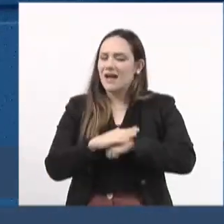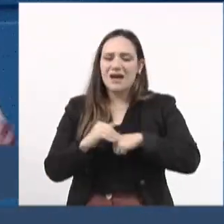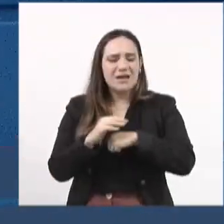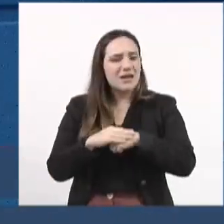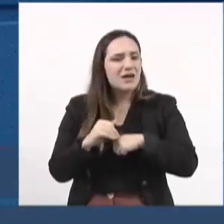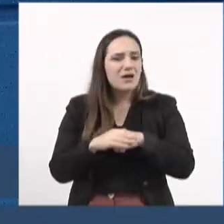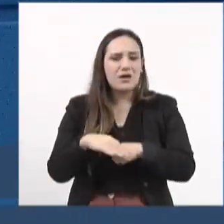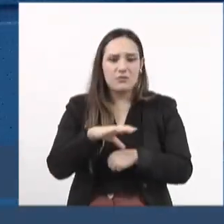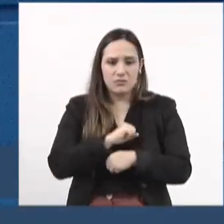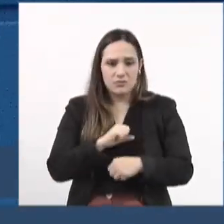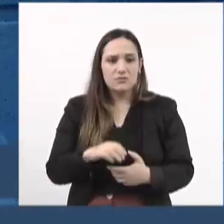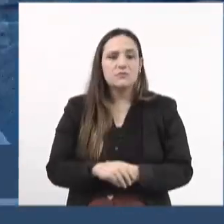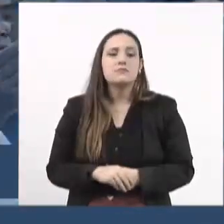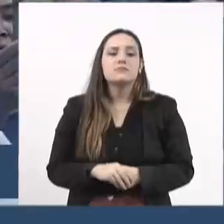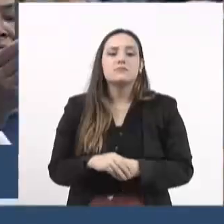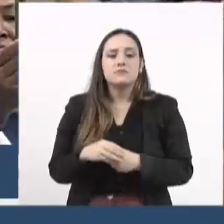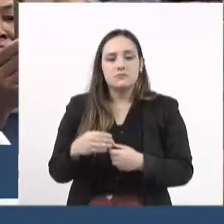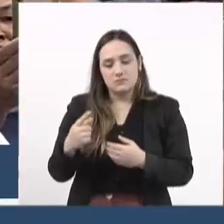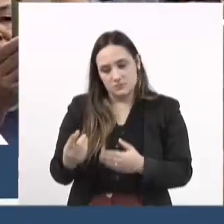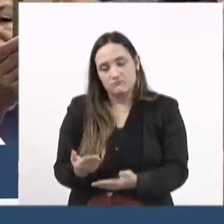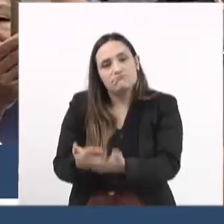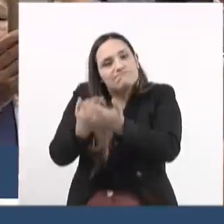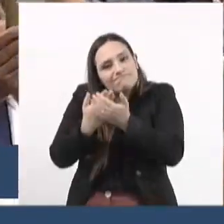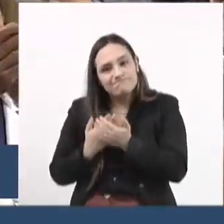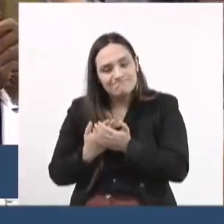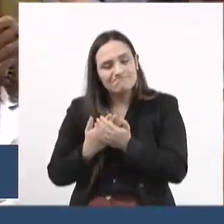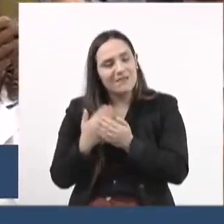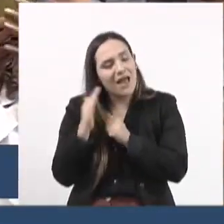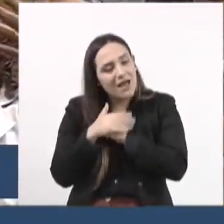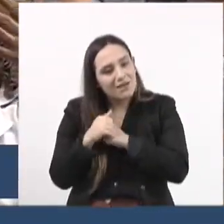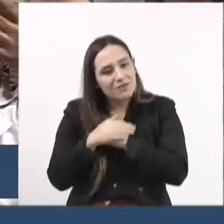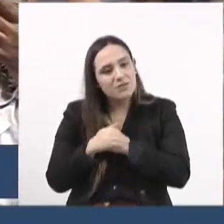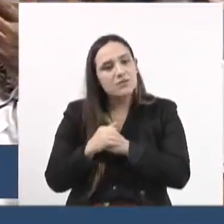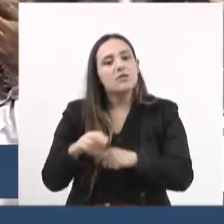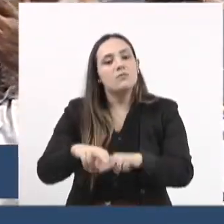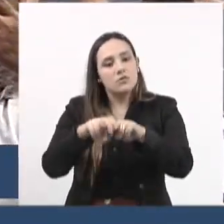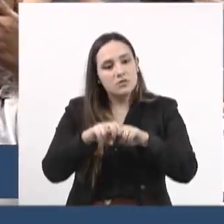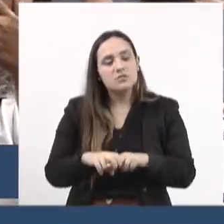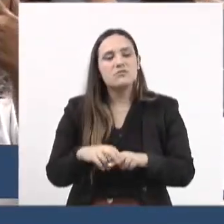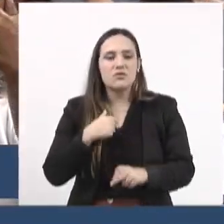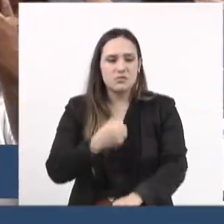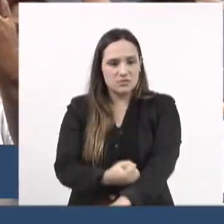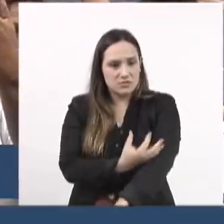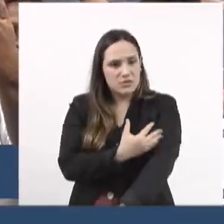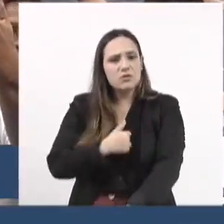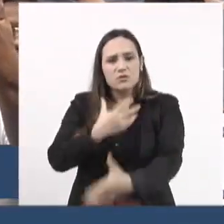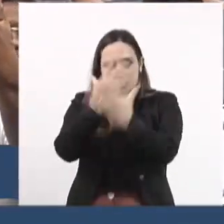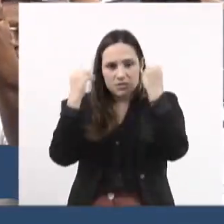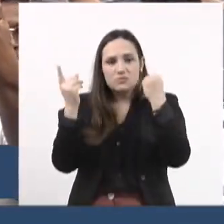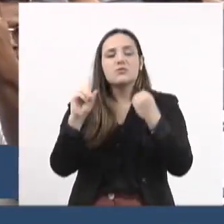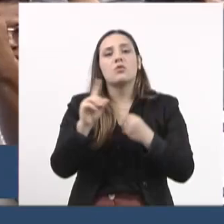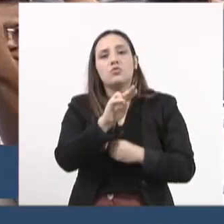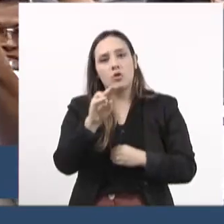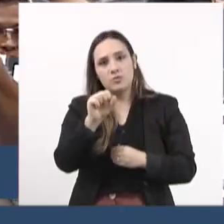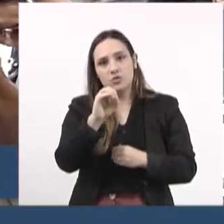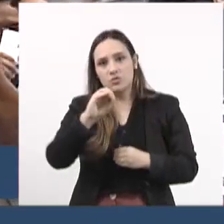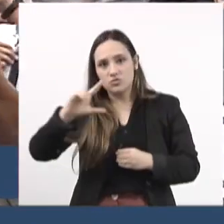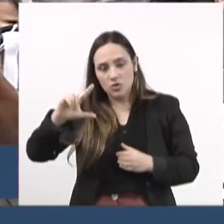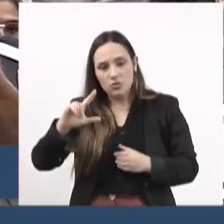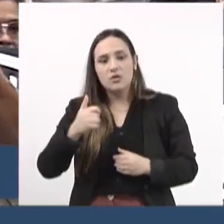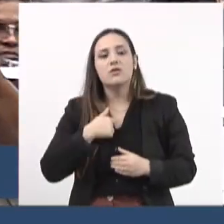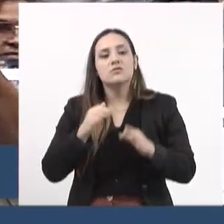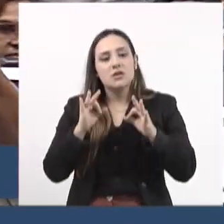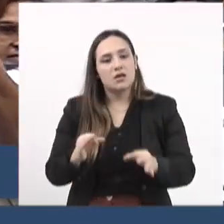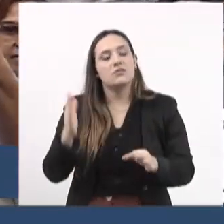tanto amor e eu me sentia acolhida. Então, esse é um nome, e eu falo e me arrepia, que eu nunca esqueci. E eu tenho certeza que todos